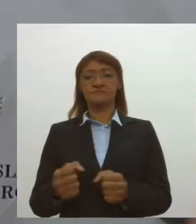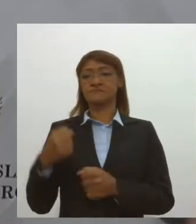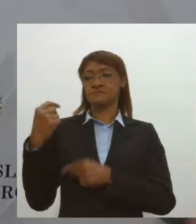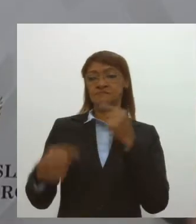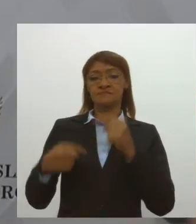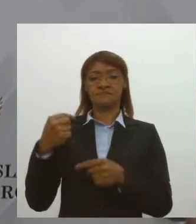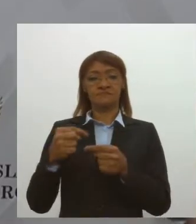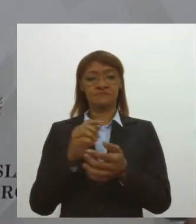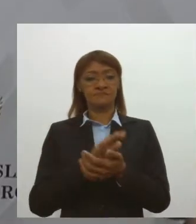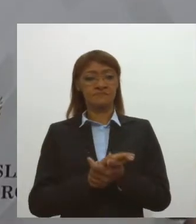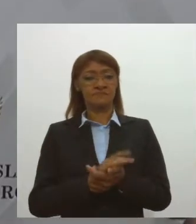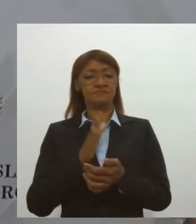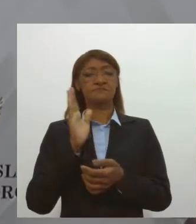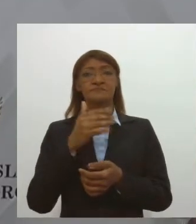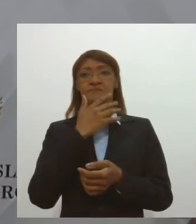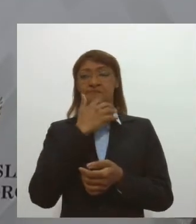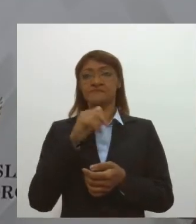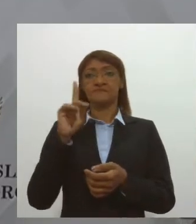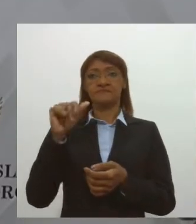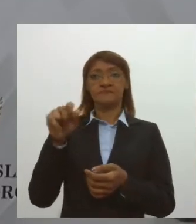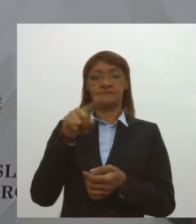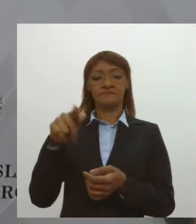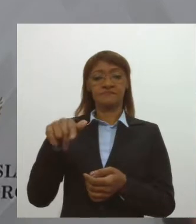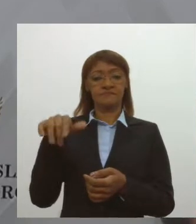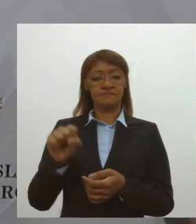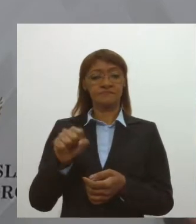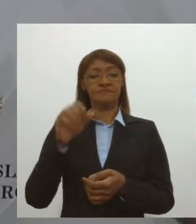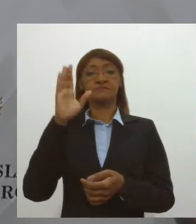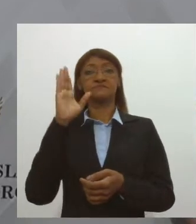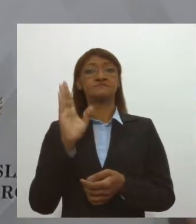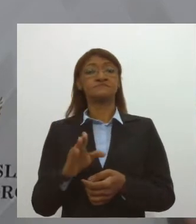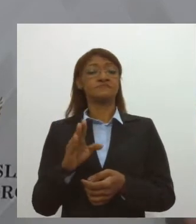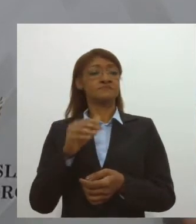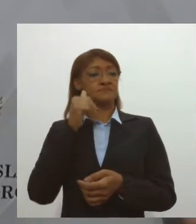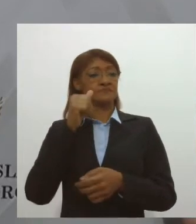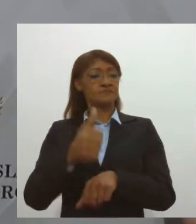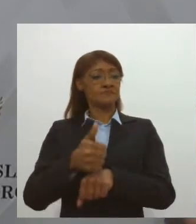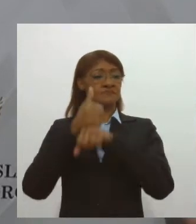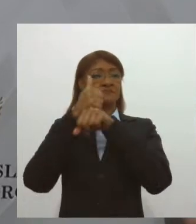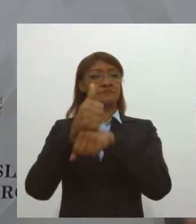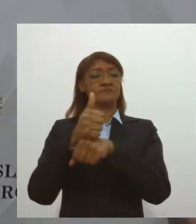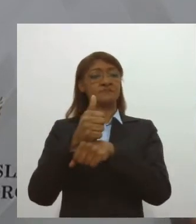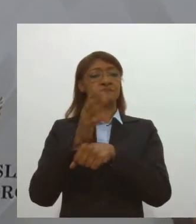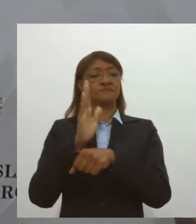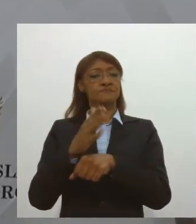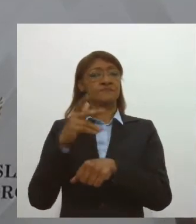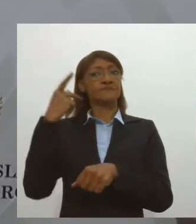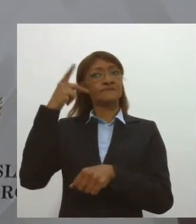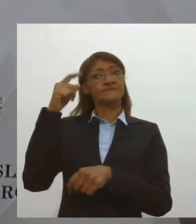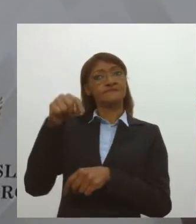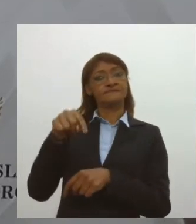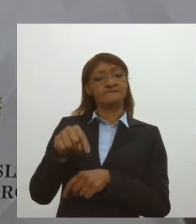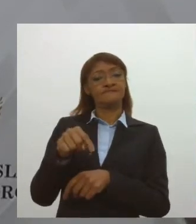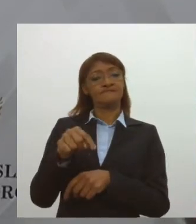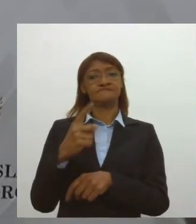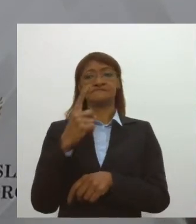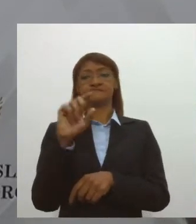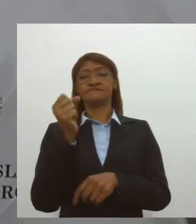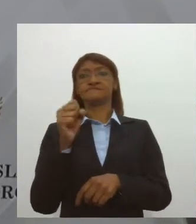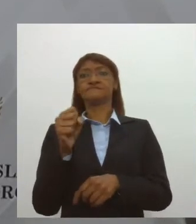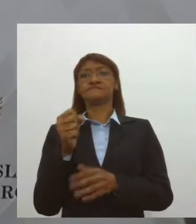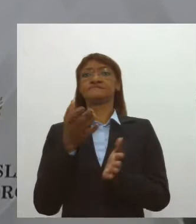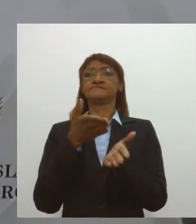período de Quintina, Diniz, foi a nossa primeira mulher a assumir o cargo político, nós só passamos aqui nessa casa 18 mulheres.